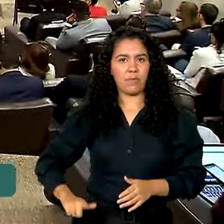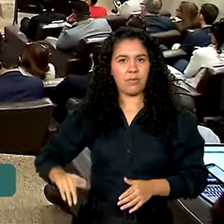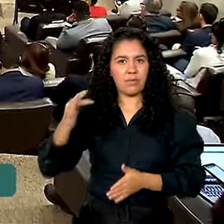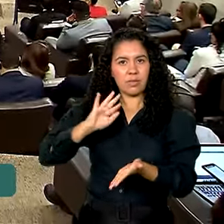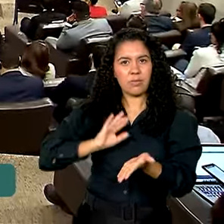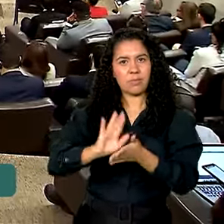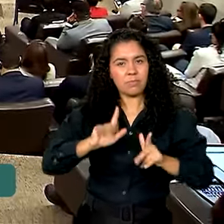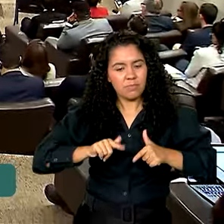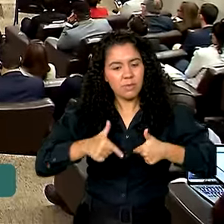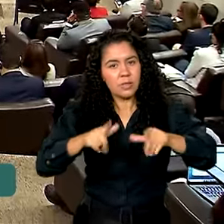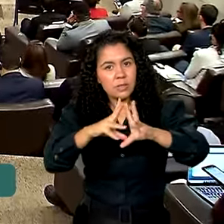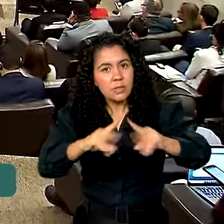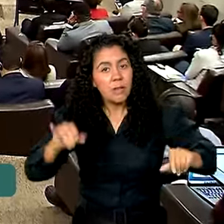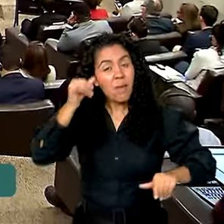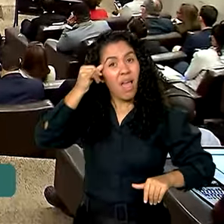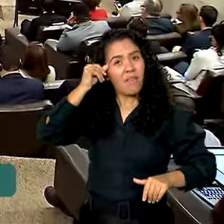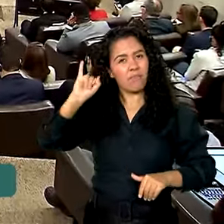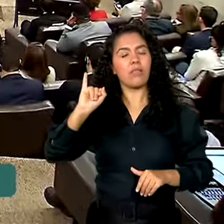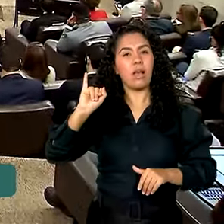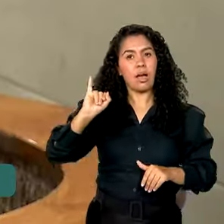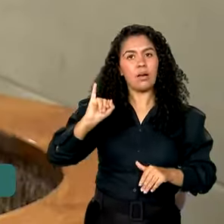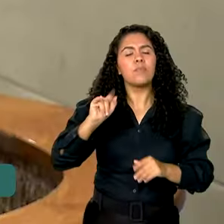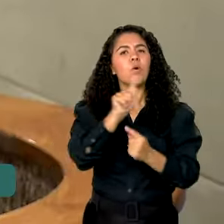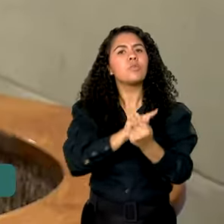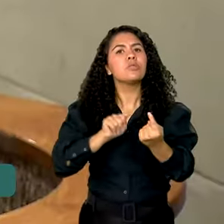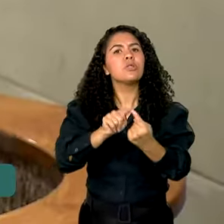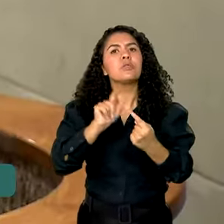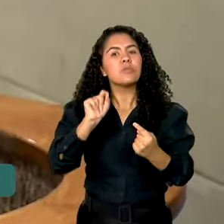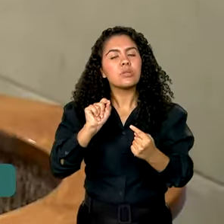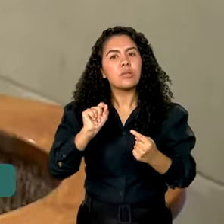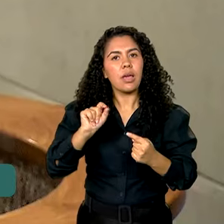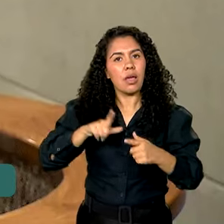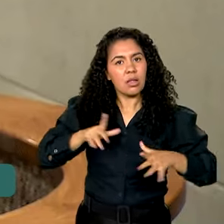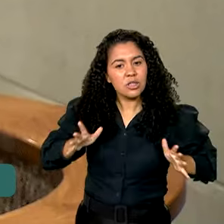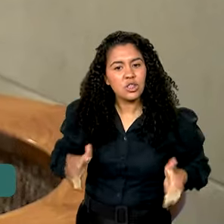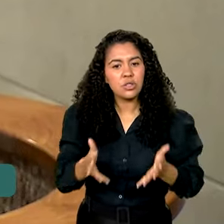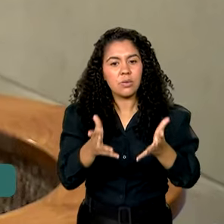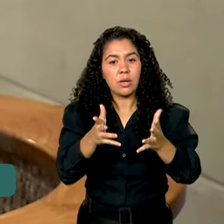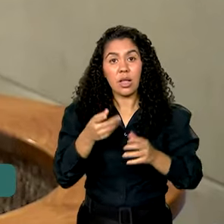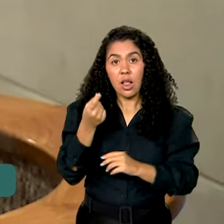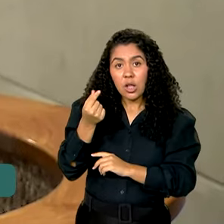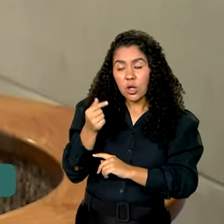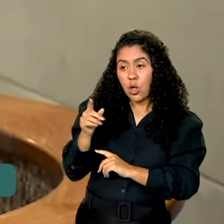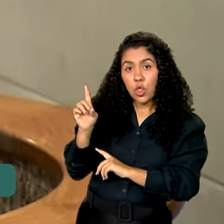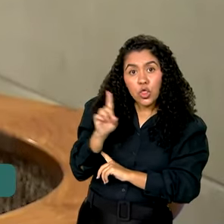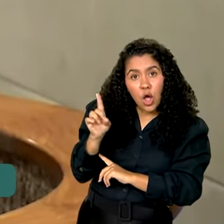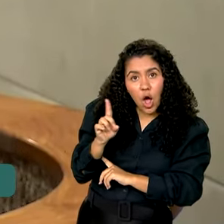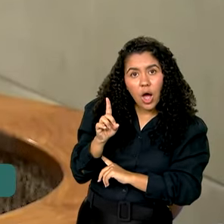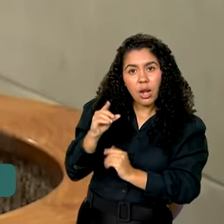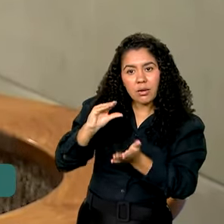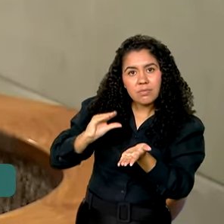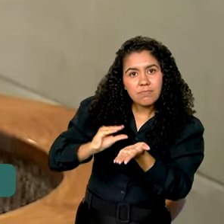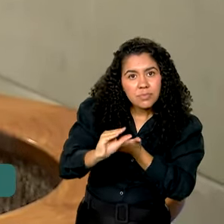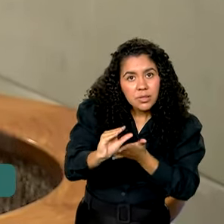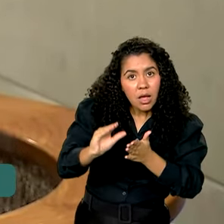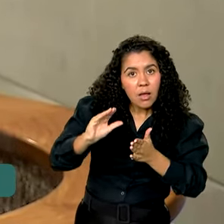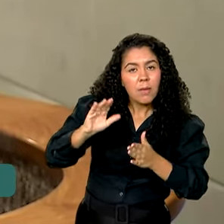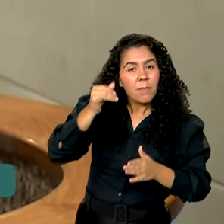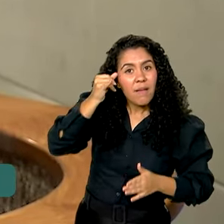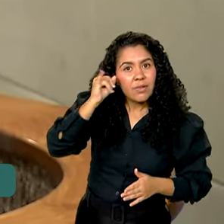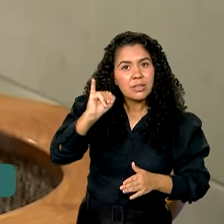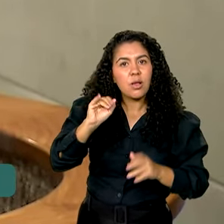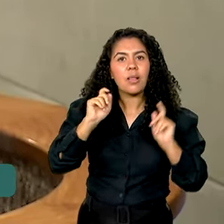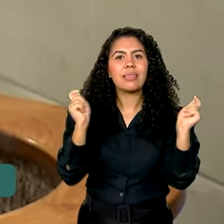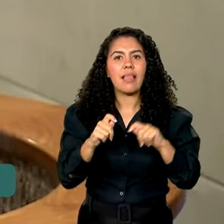prevenção. A literatura internacional estima que para cada dólar investido em prevenção, pode-se economizar pelo